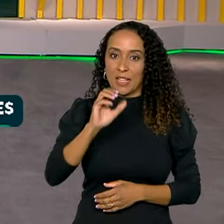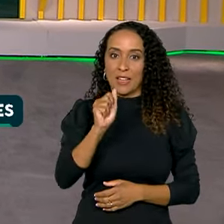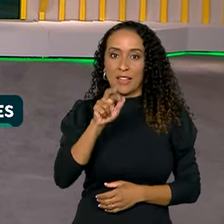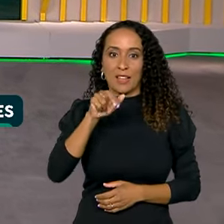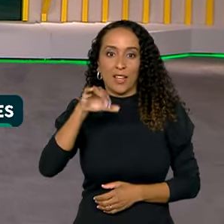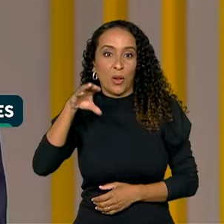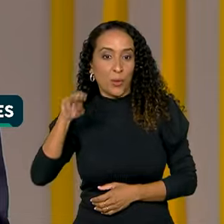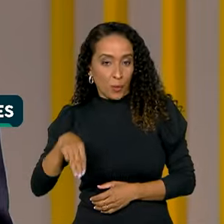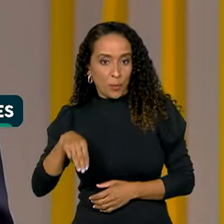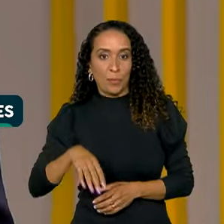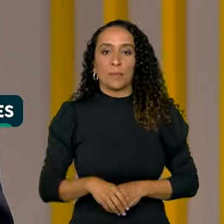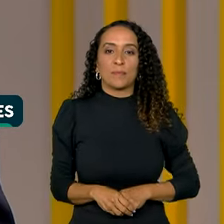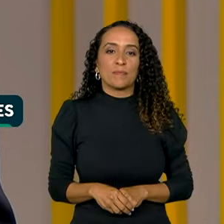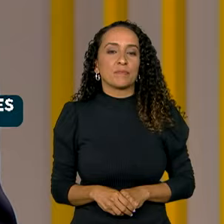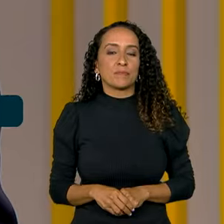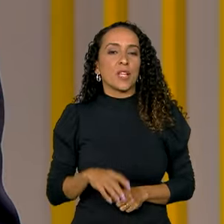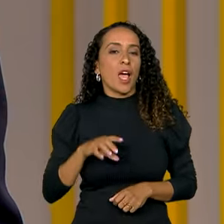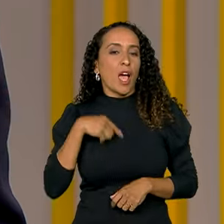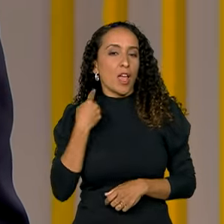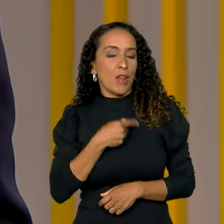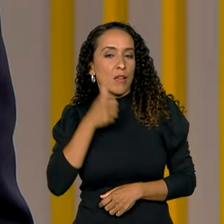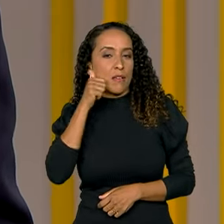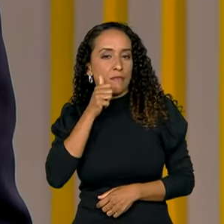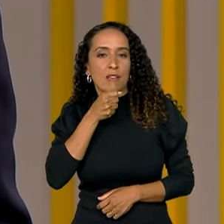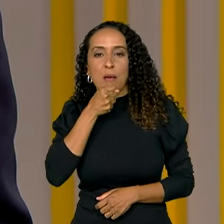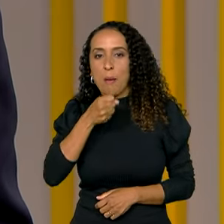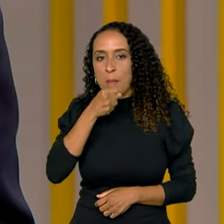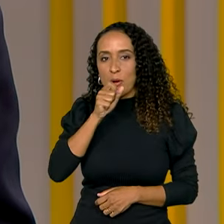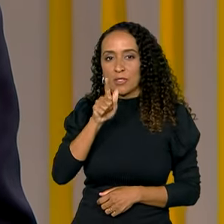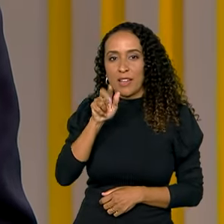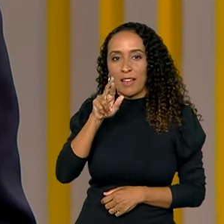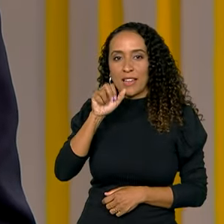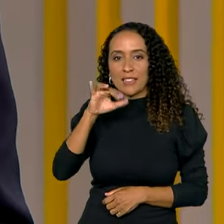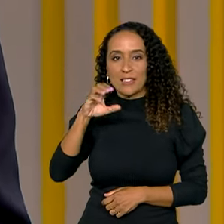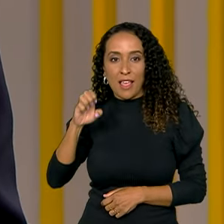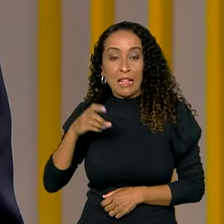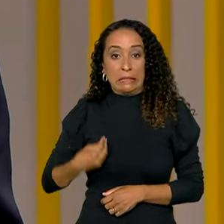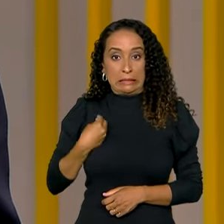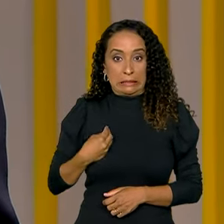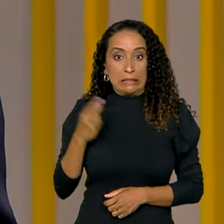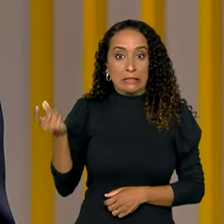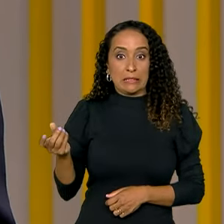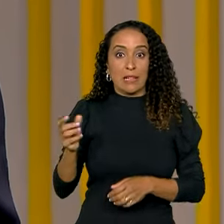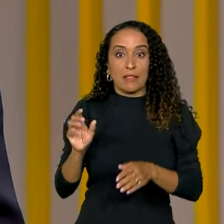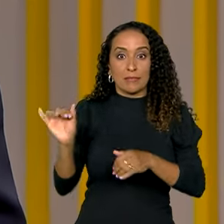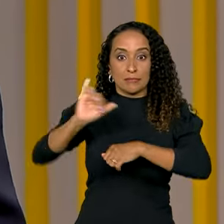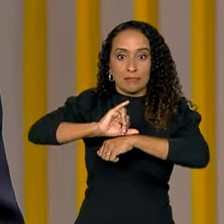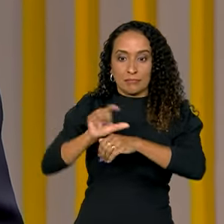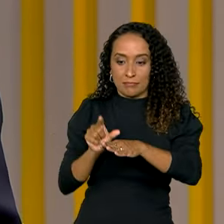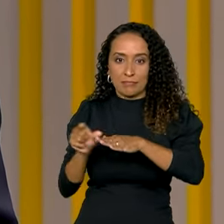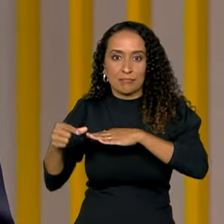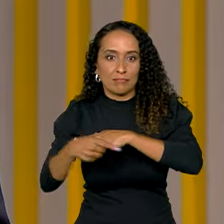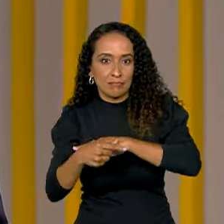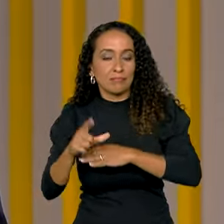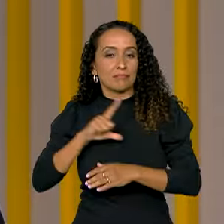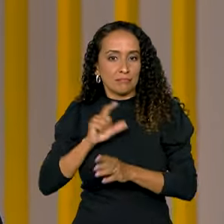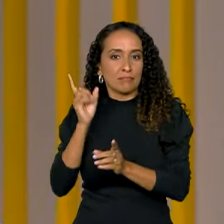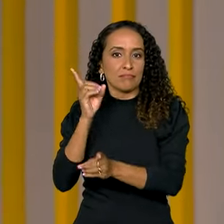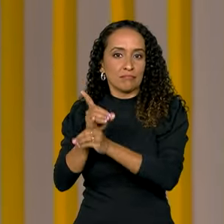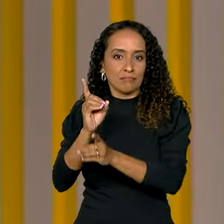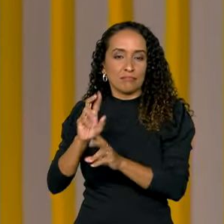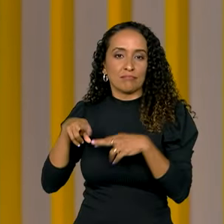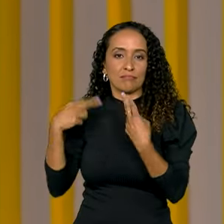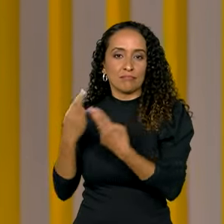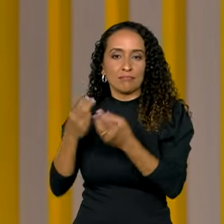CARICOM. A nossa repórter Graciele Bittencourt está em Georgetown, capital da Guiana, onde ocorre um encontro e